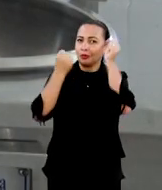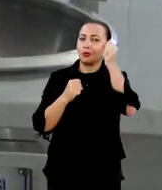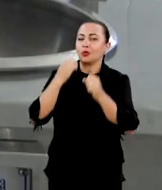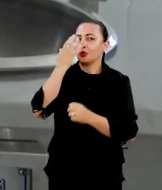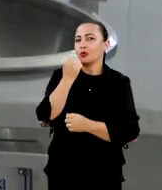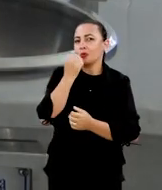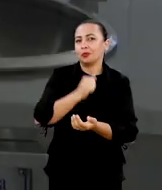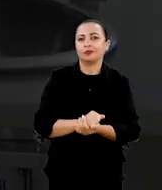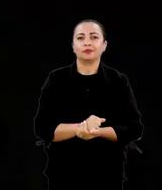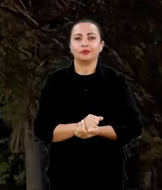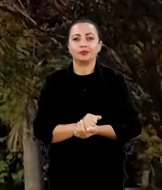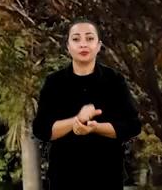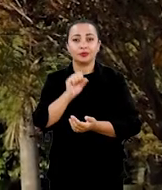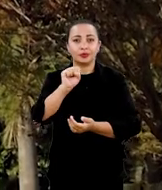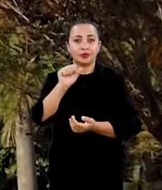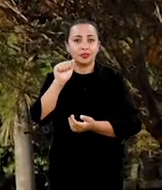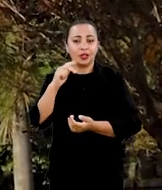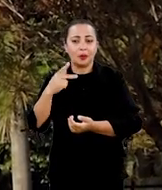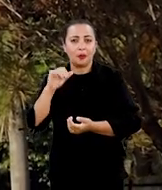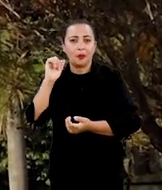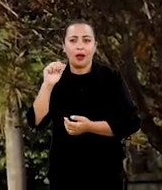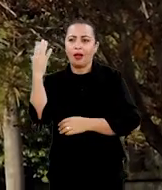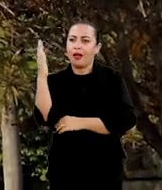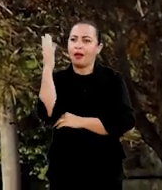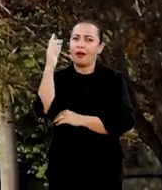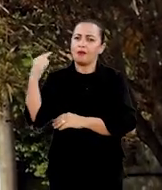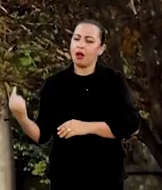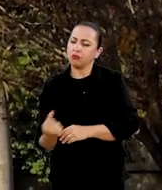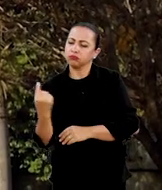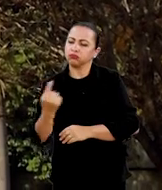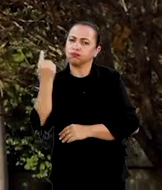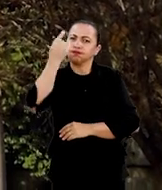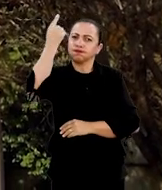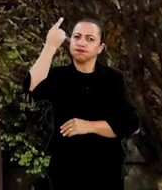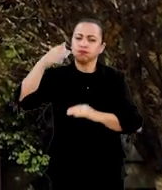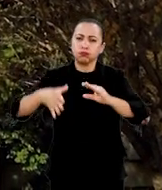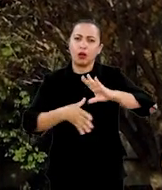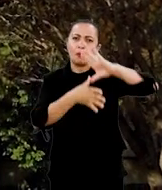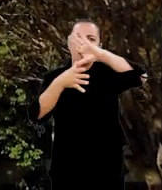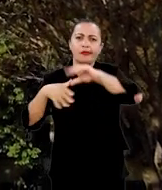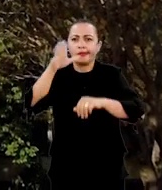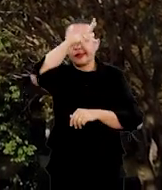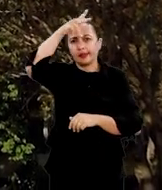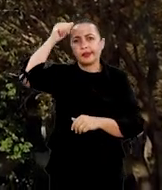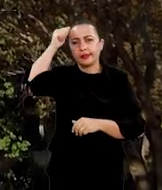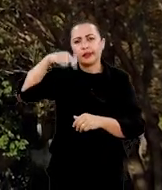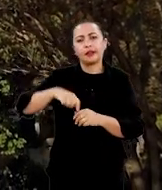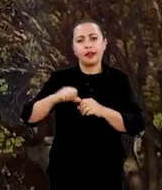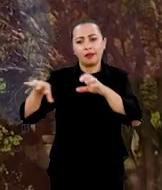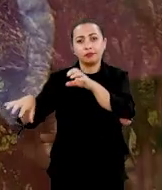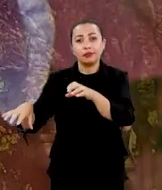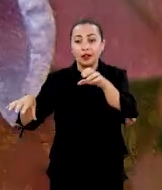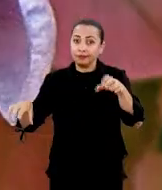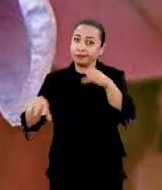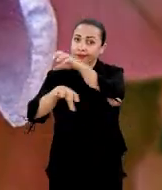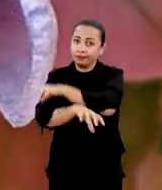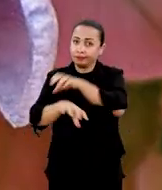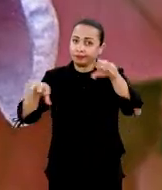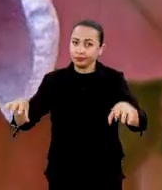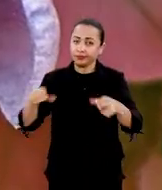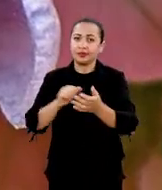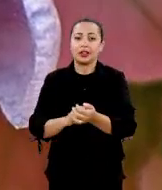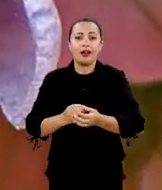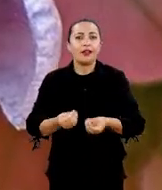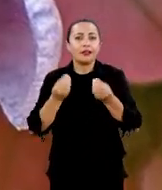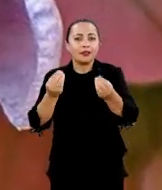indústria alimentícia. A sapucaia é uma árvore de grande porte aqui da Mata Atlântica, do sistema agroflorestal cabruca,